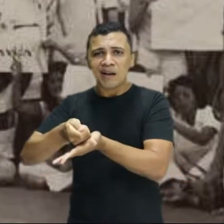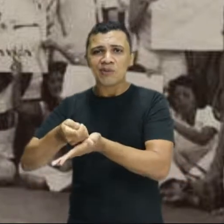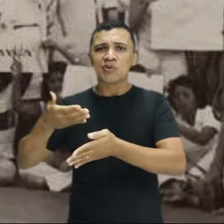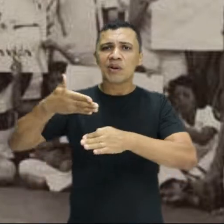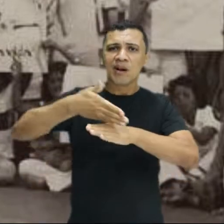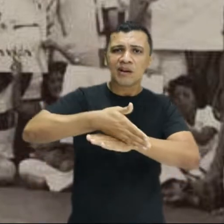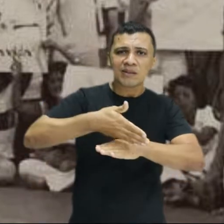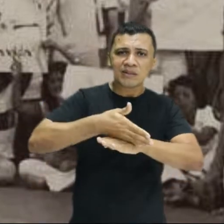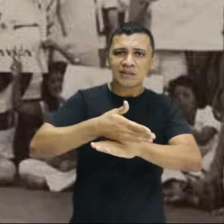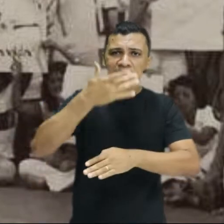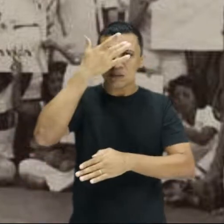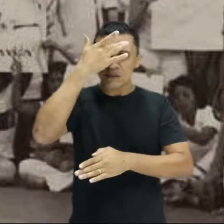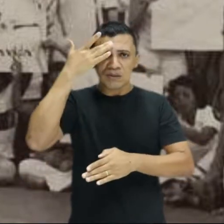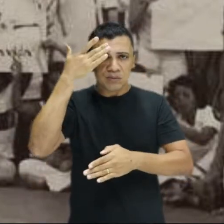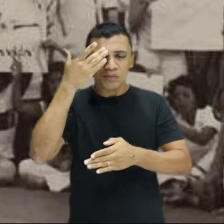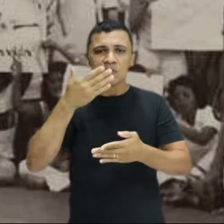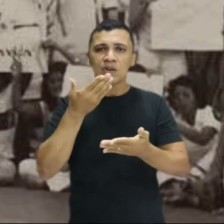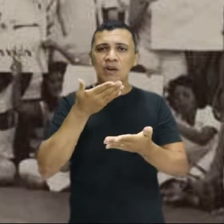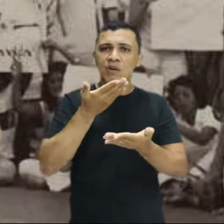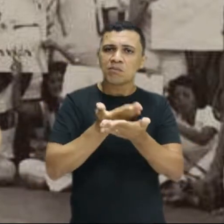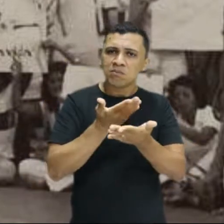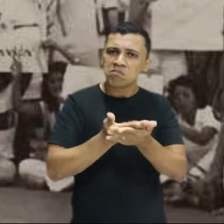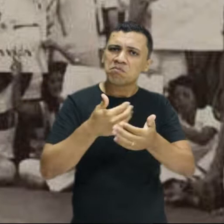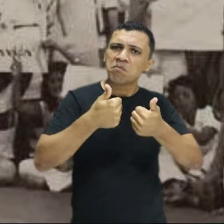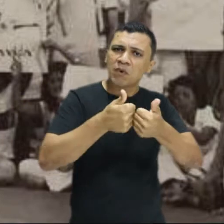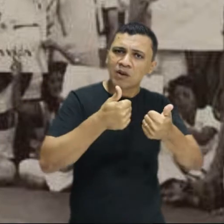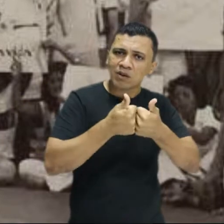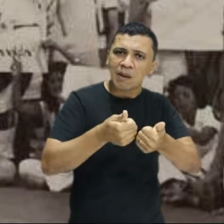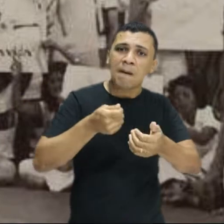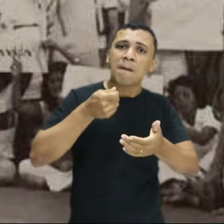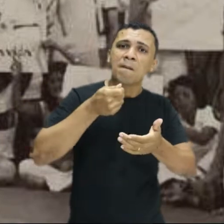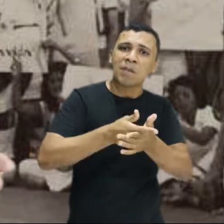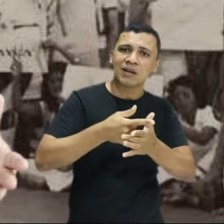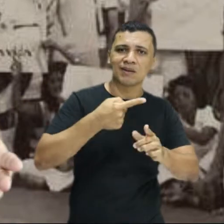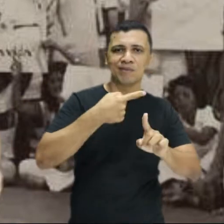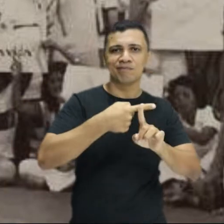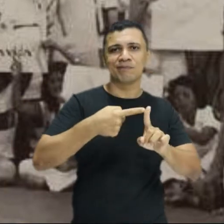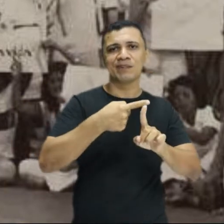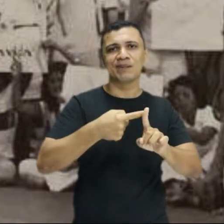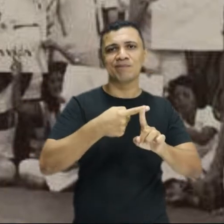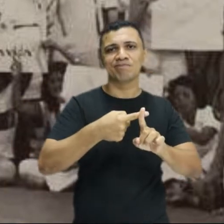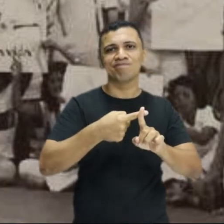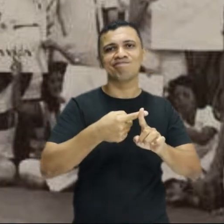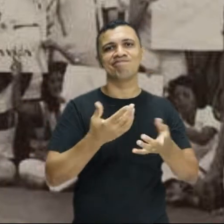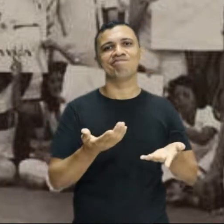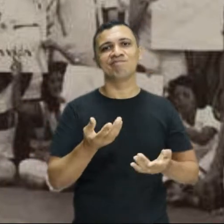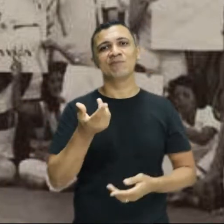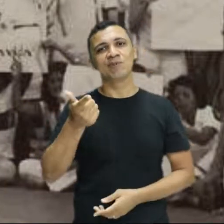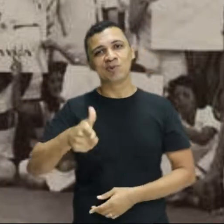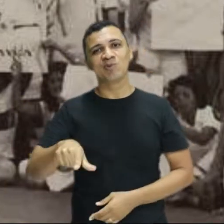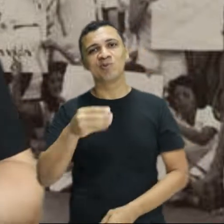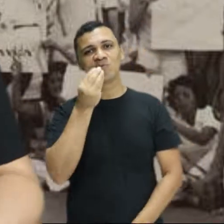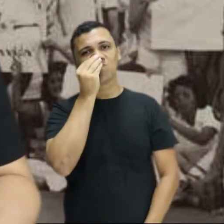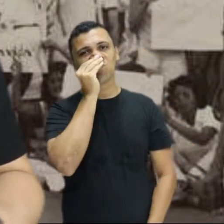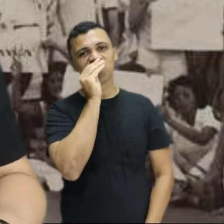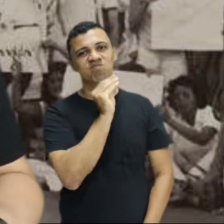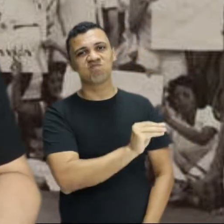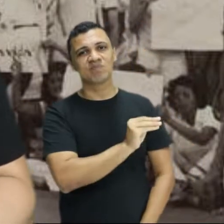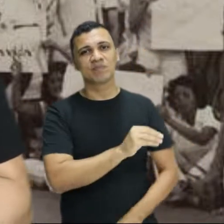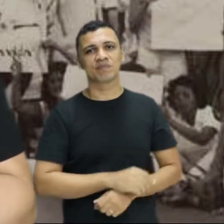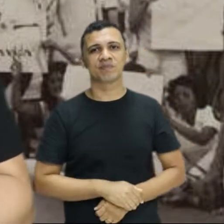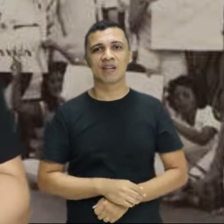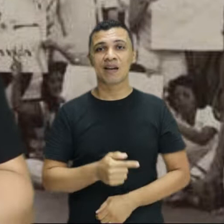dos estudantes ao transporte coletivo com o direito-benefício da meia passagem. Mais uma vez, foram ignorados. Em